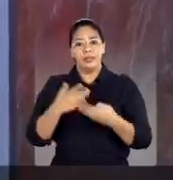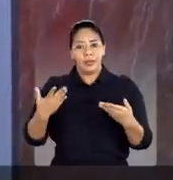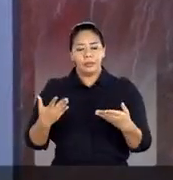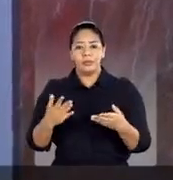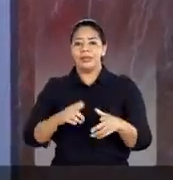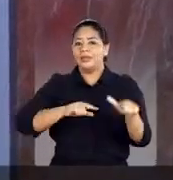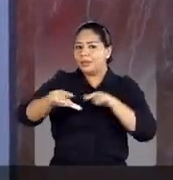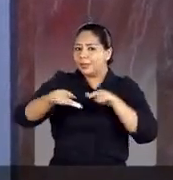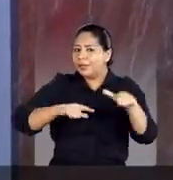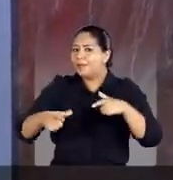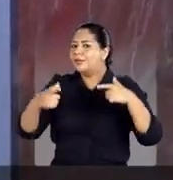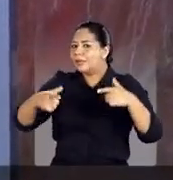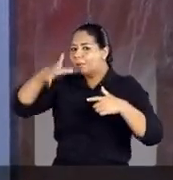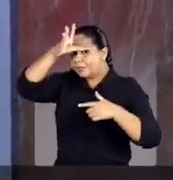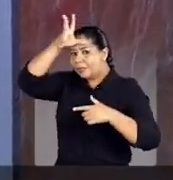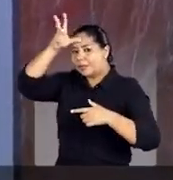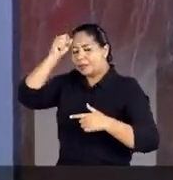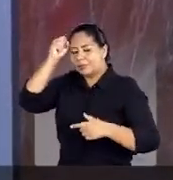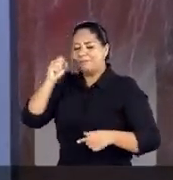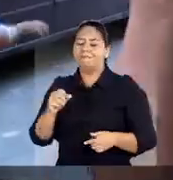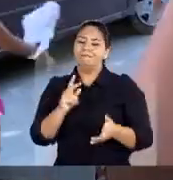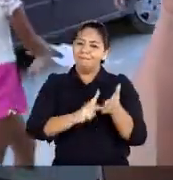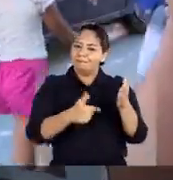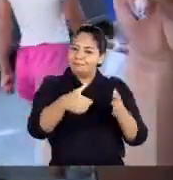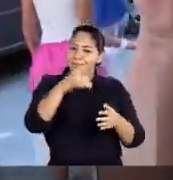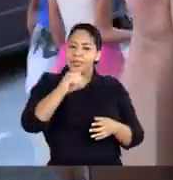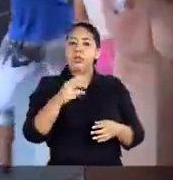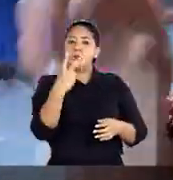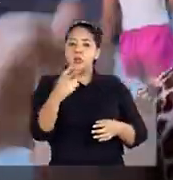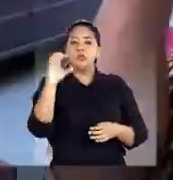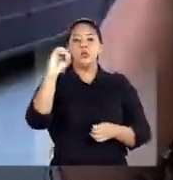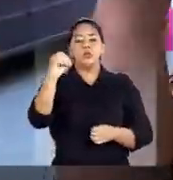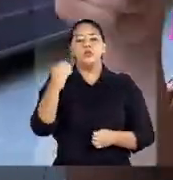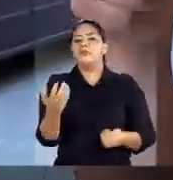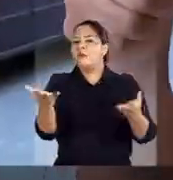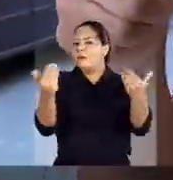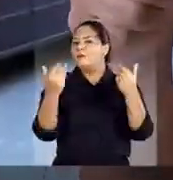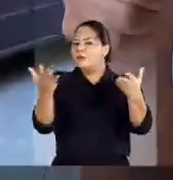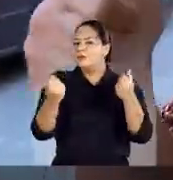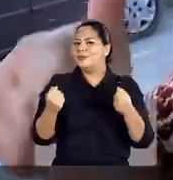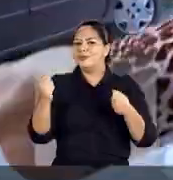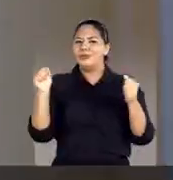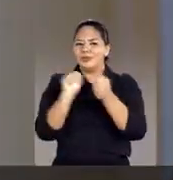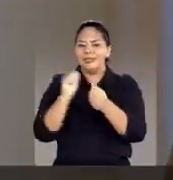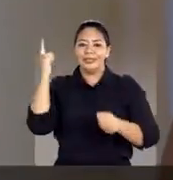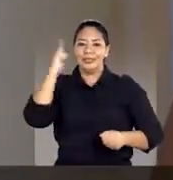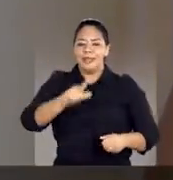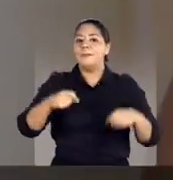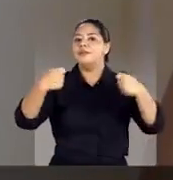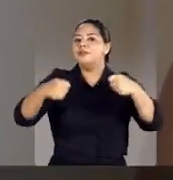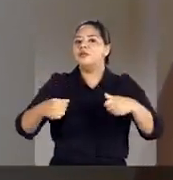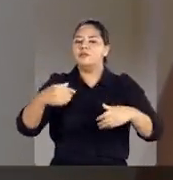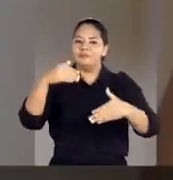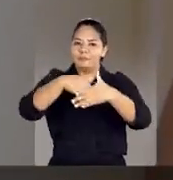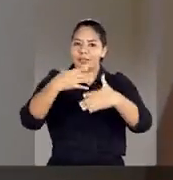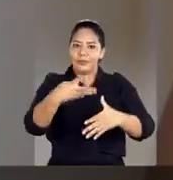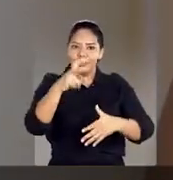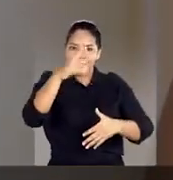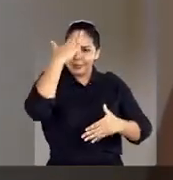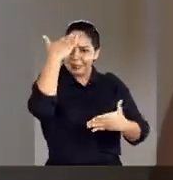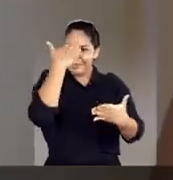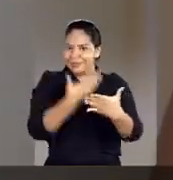quem está trabalhando na cidade Nota 10 Dia 2 de outubro Vamos rumo a essa vitória É preciso votar 45